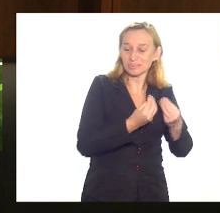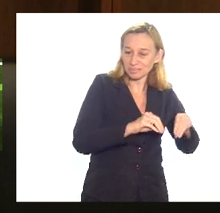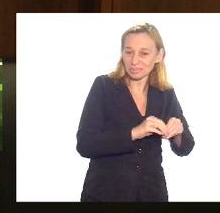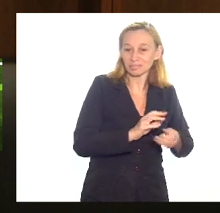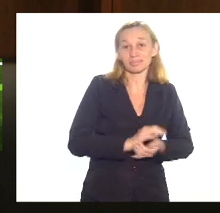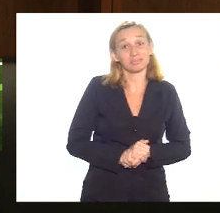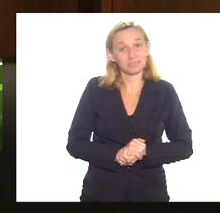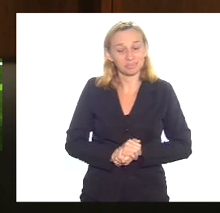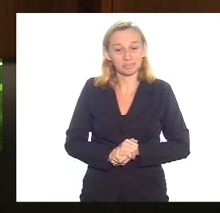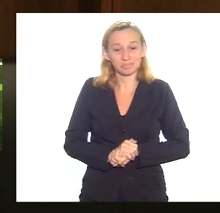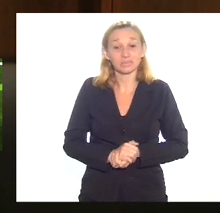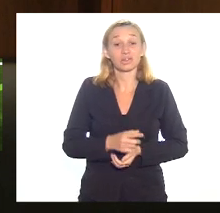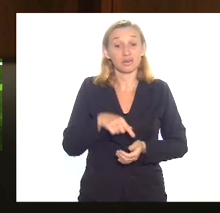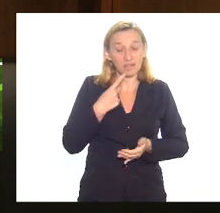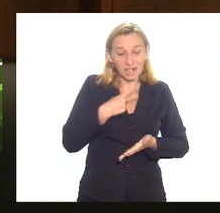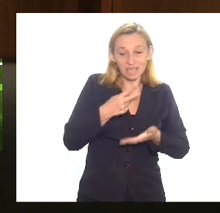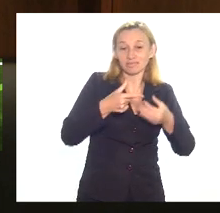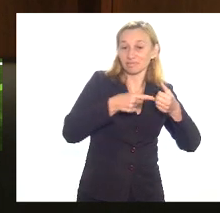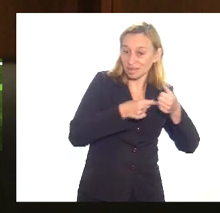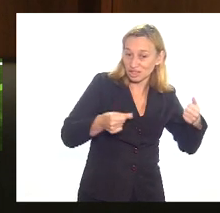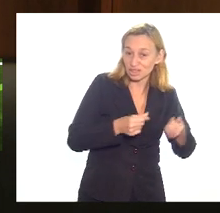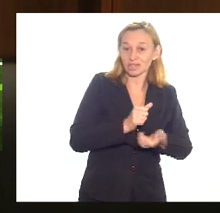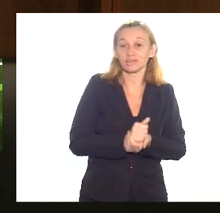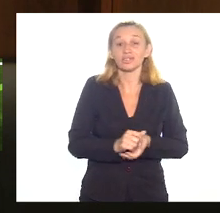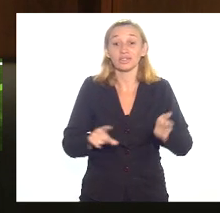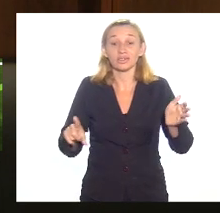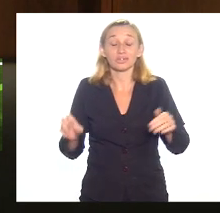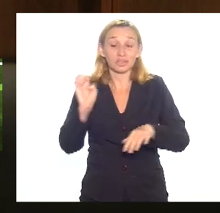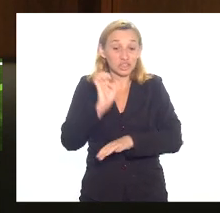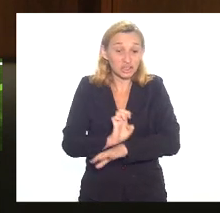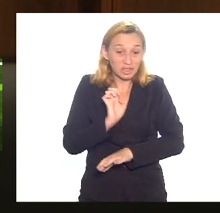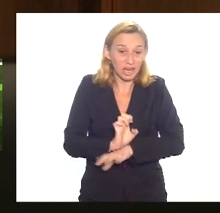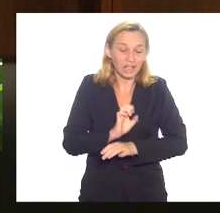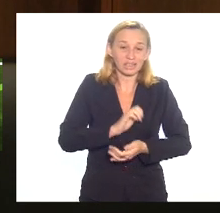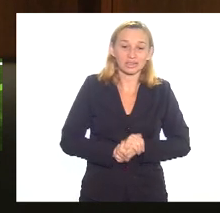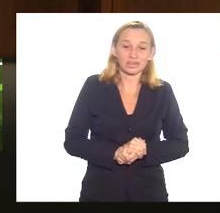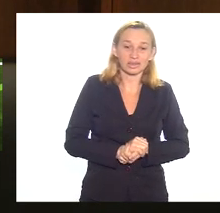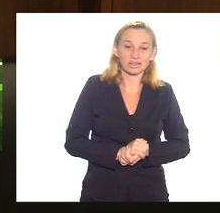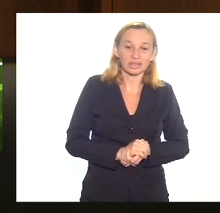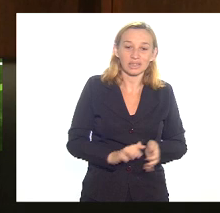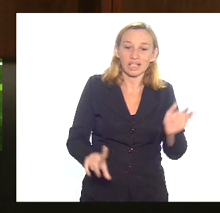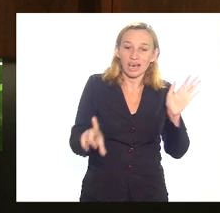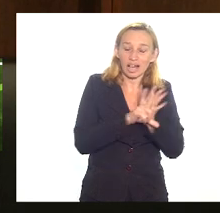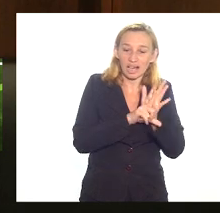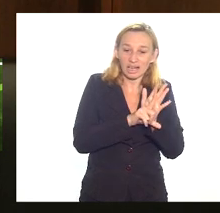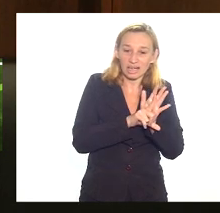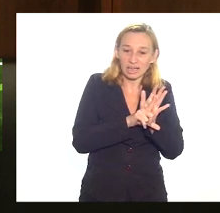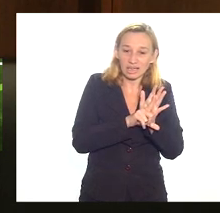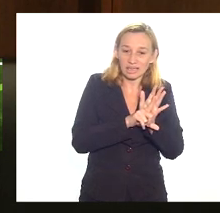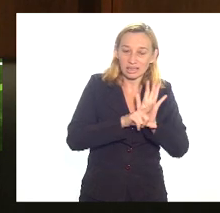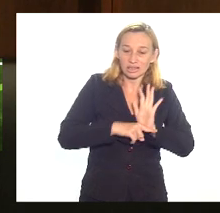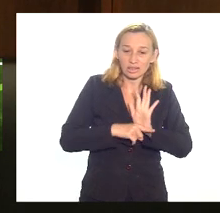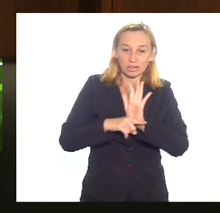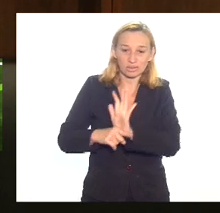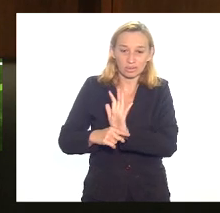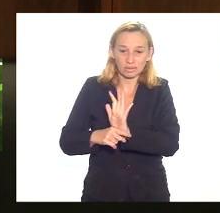porque como eu disse no artigo o Estado o ente público a lei de recuperação